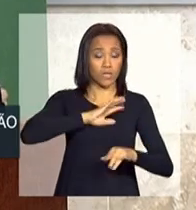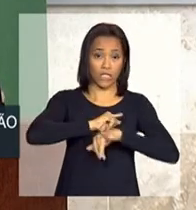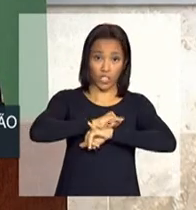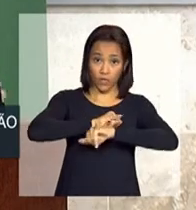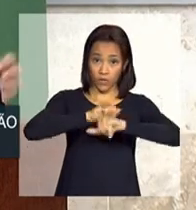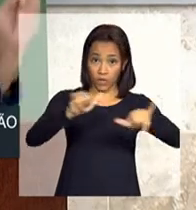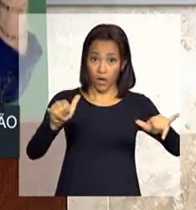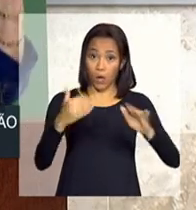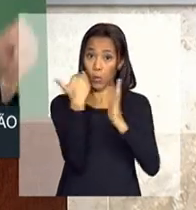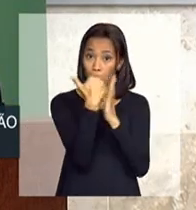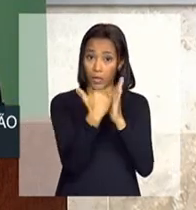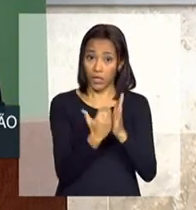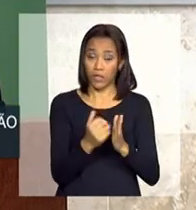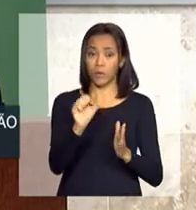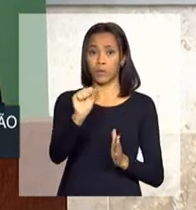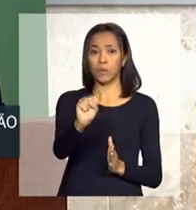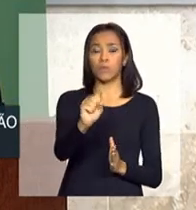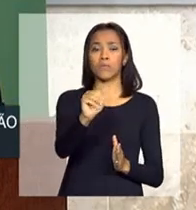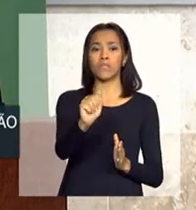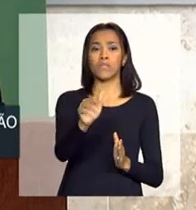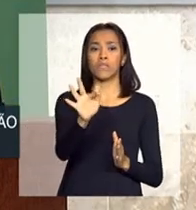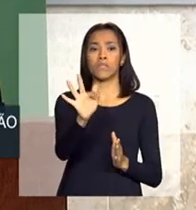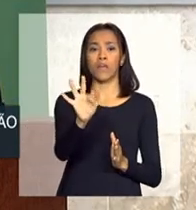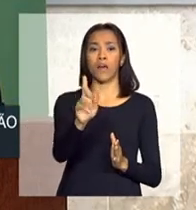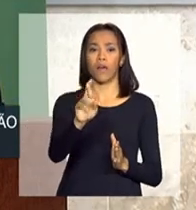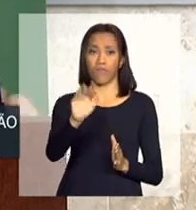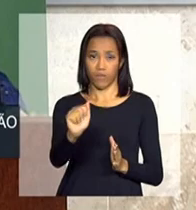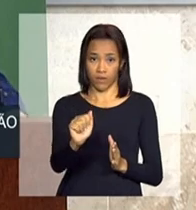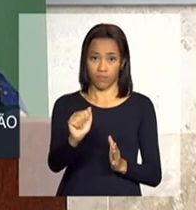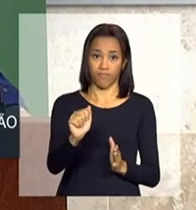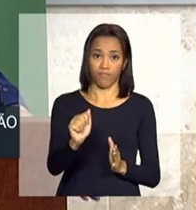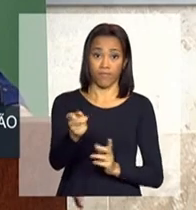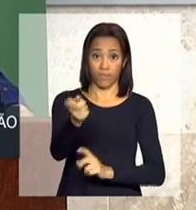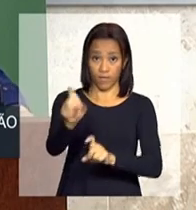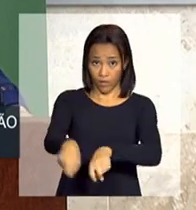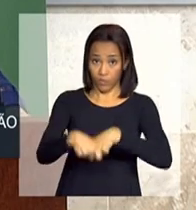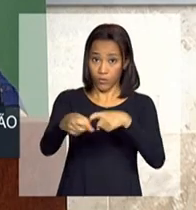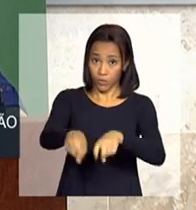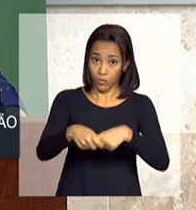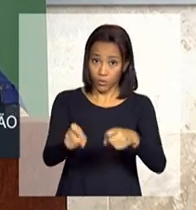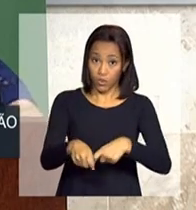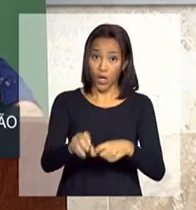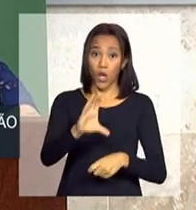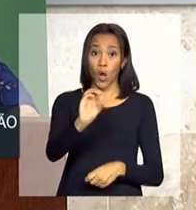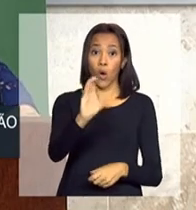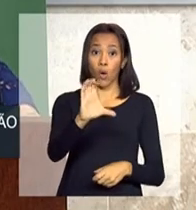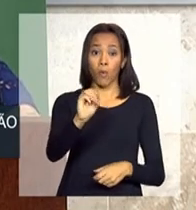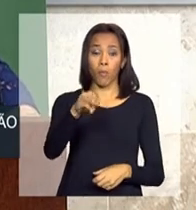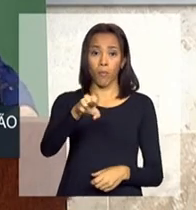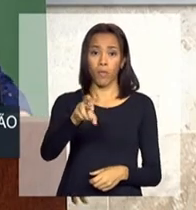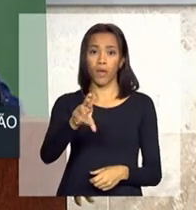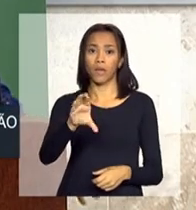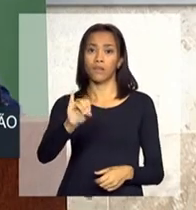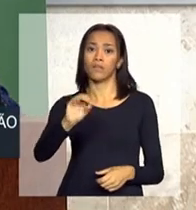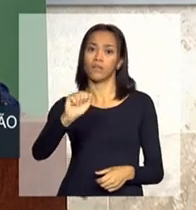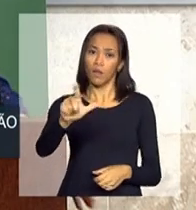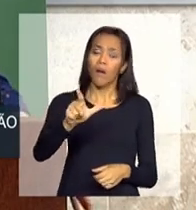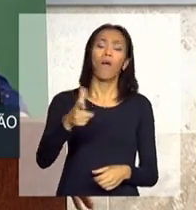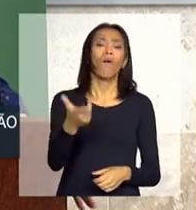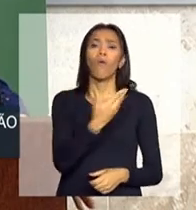plano safra da agricultura comercial, o governo vai se